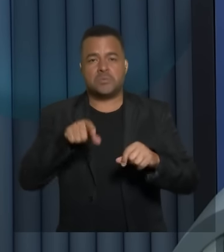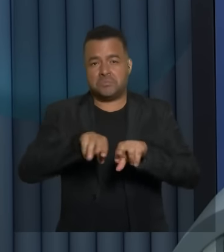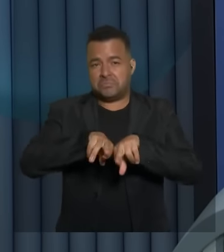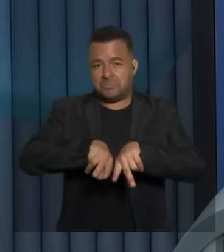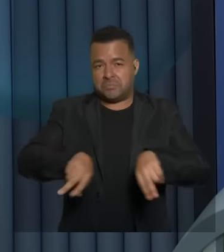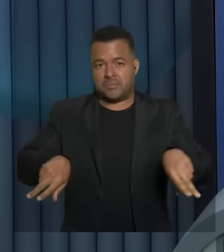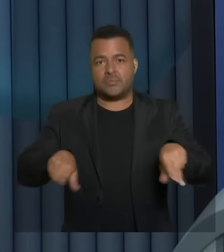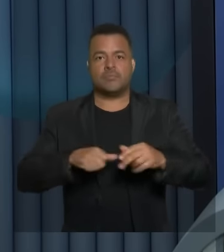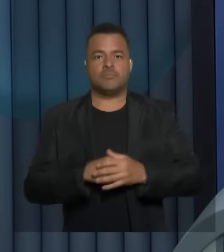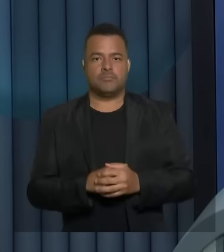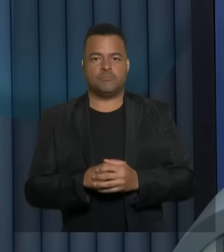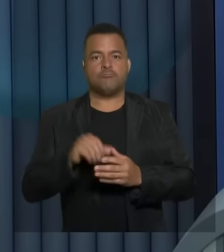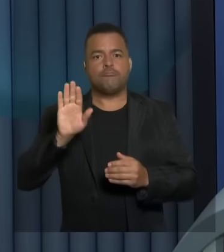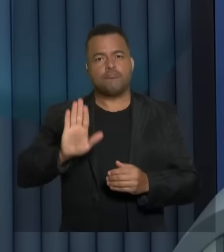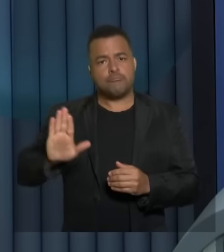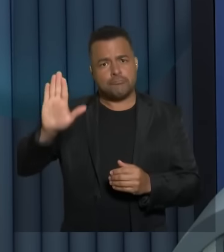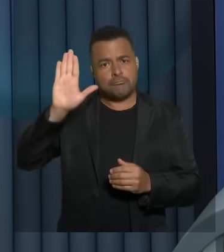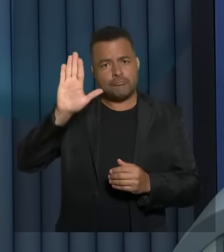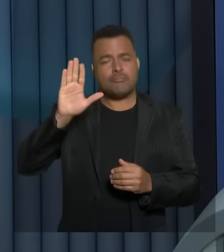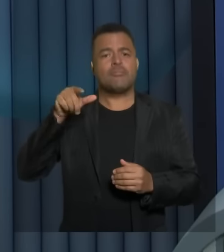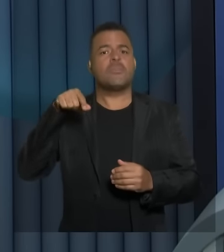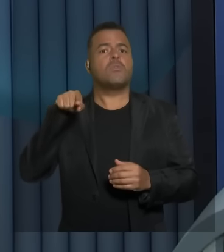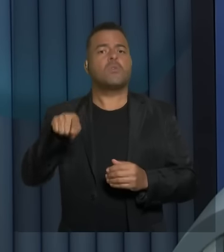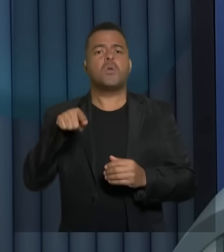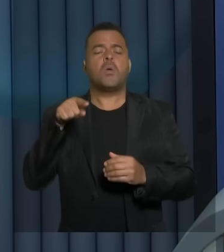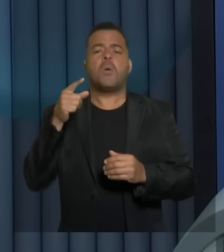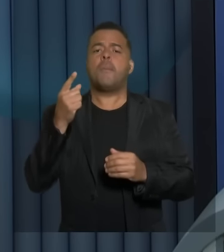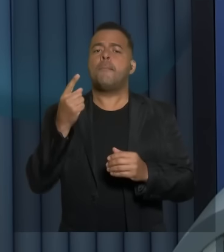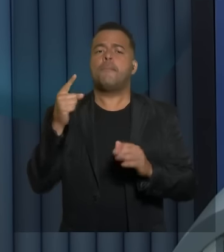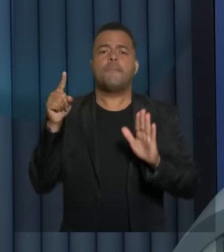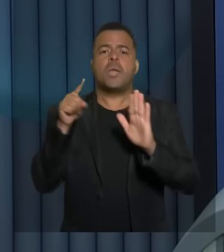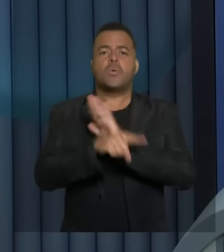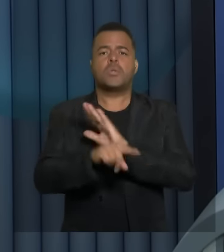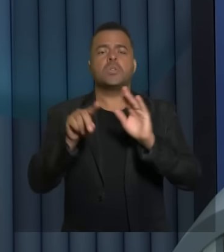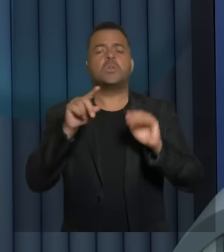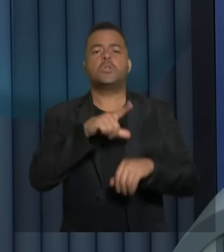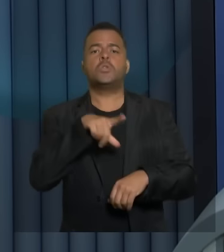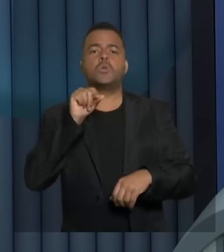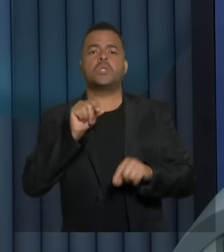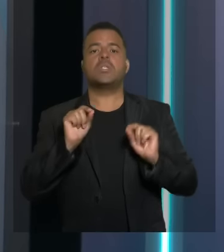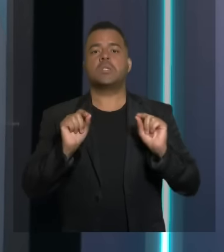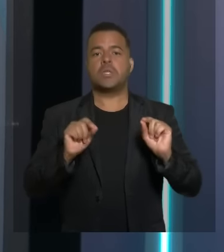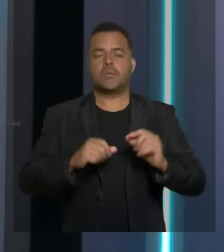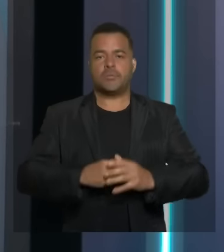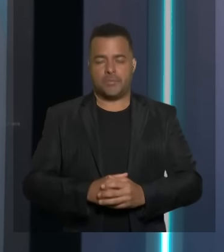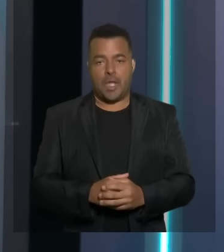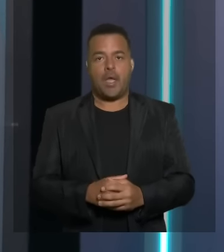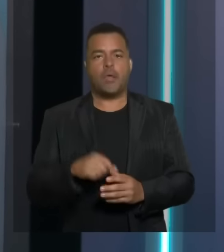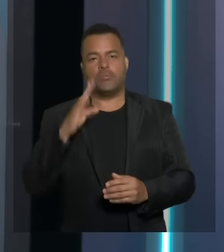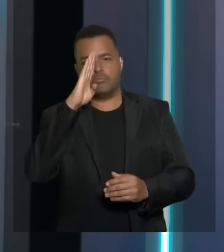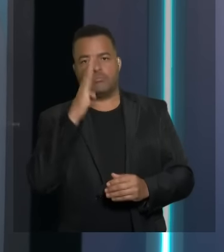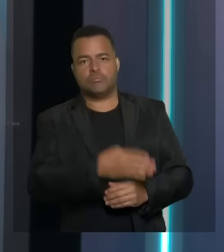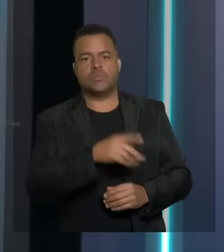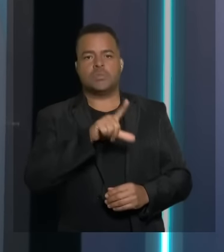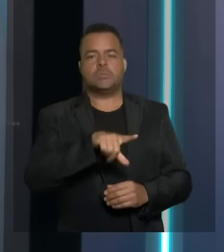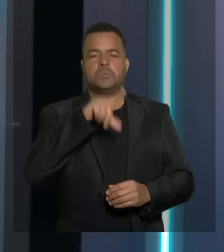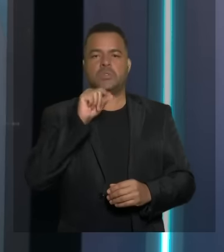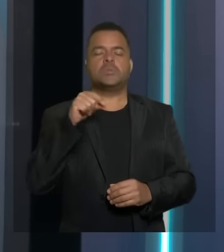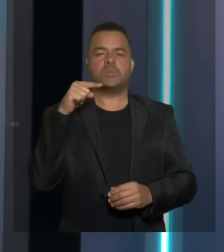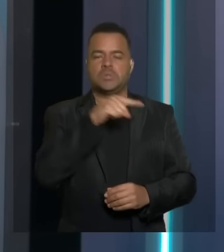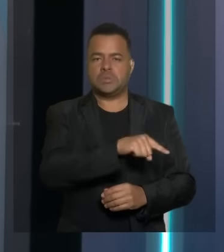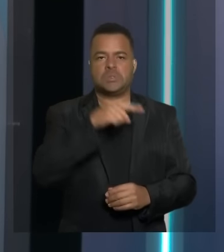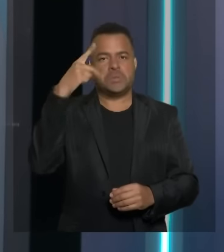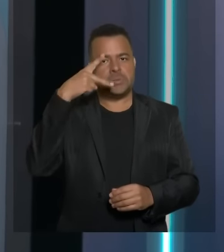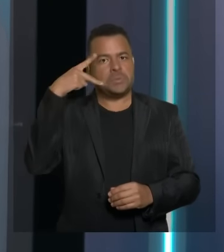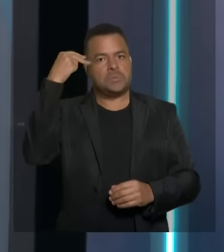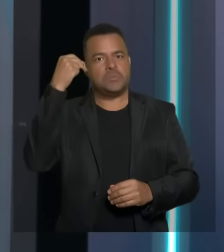Candidato, para quem o senhor pergunta, para quem o senhor pergunta, quer direção a sua pergunta? Candidata Sheila Lemos. O senhor tem 30